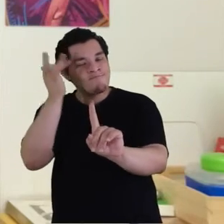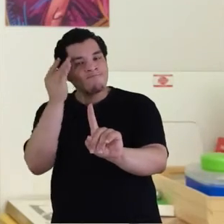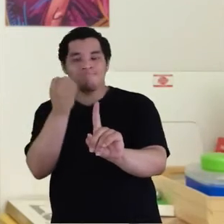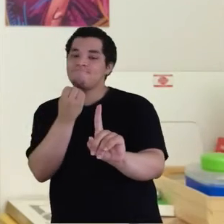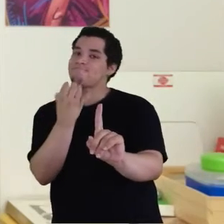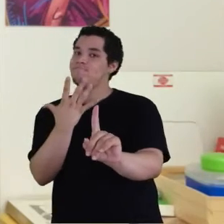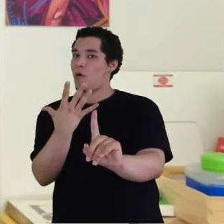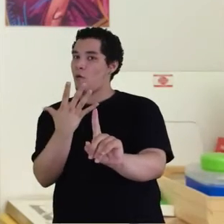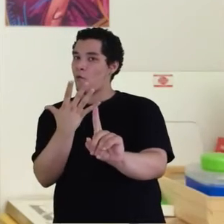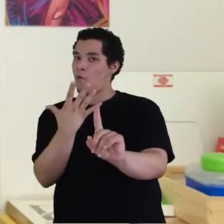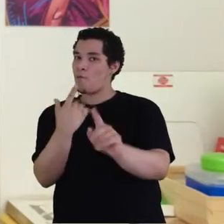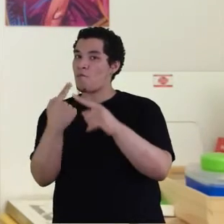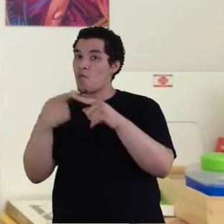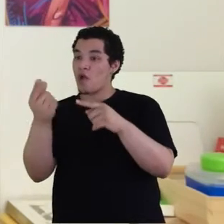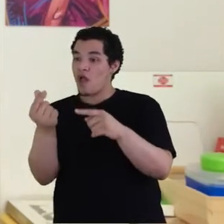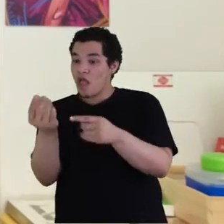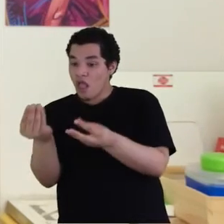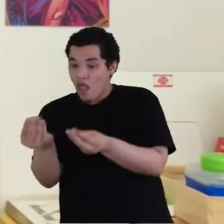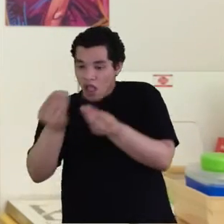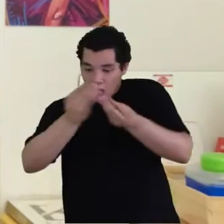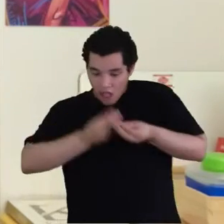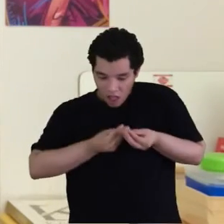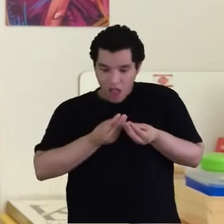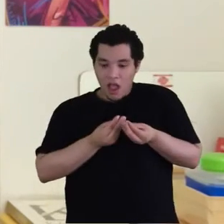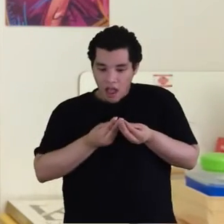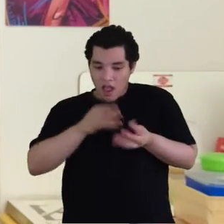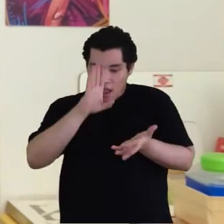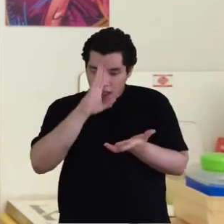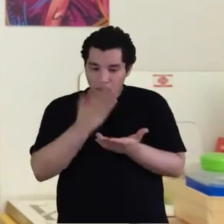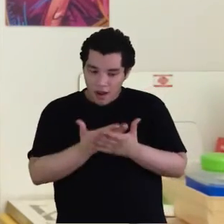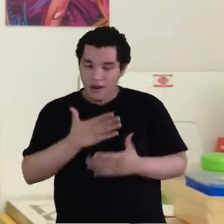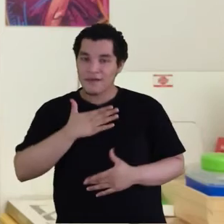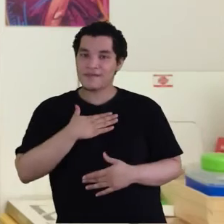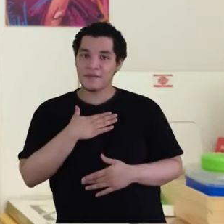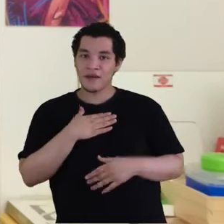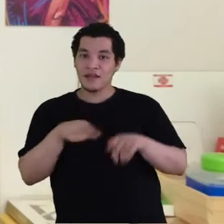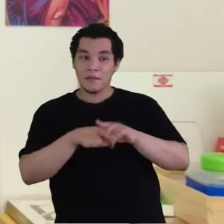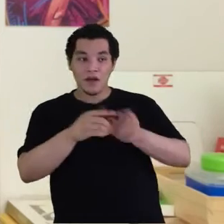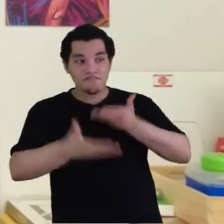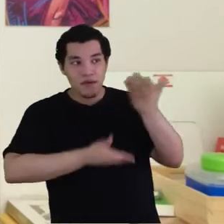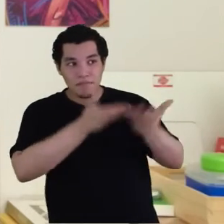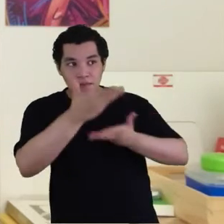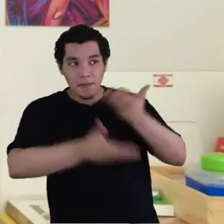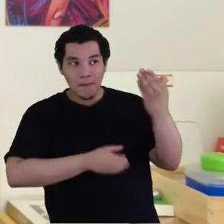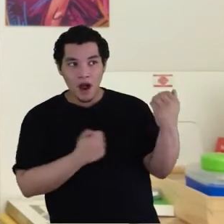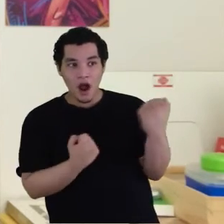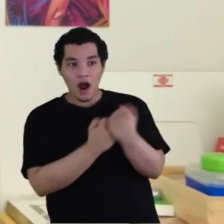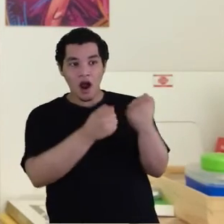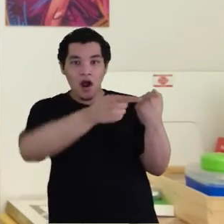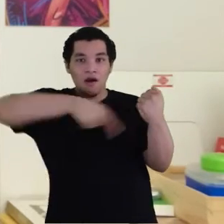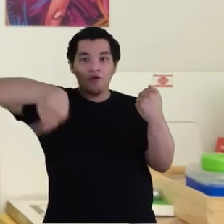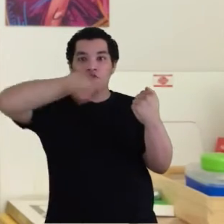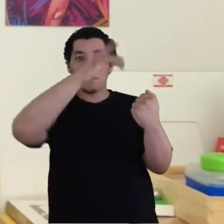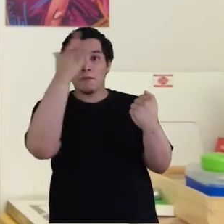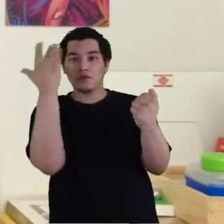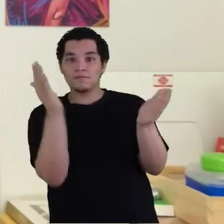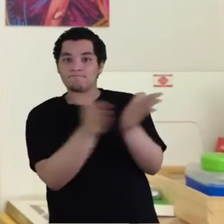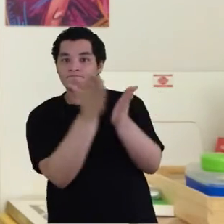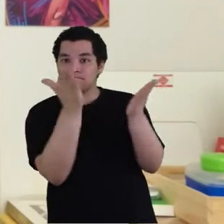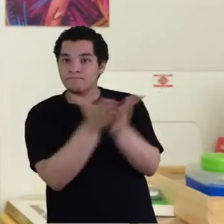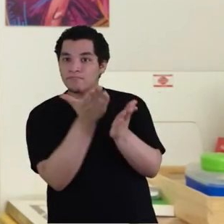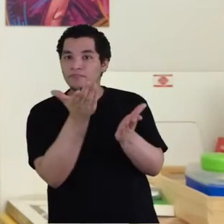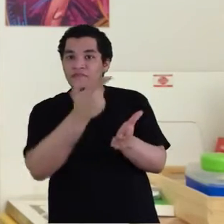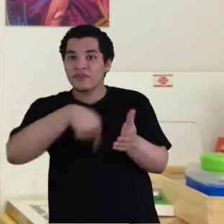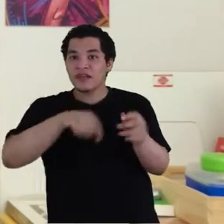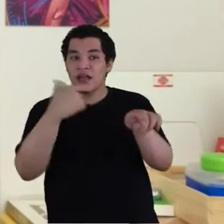daquilo que lhe foi confiado. E que pudesse compartilhar com os menos favorecidos. Ajudando eles